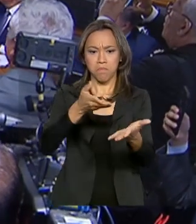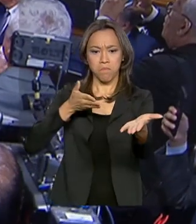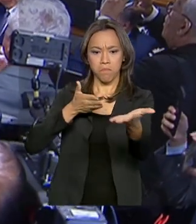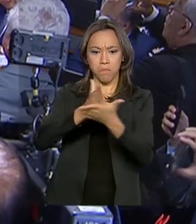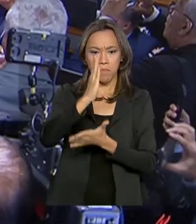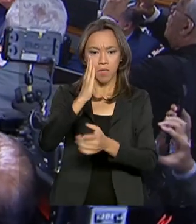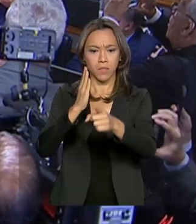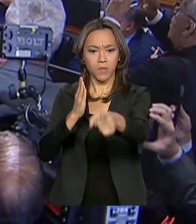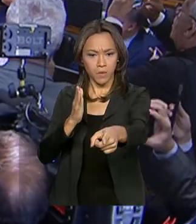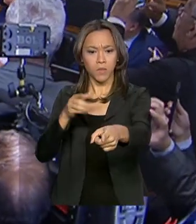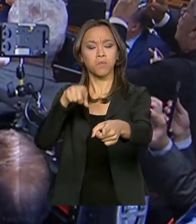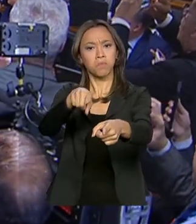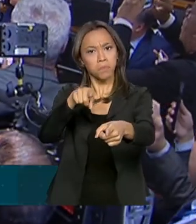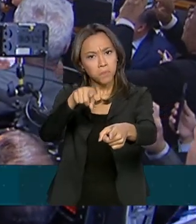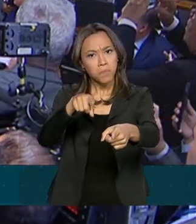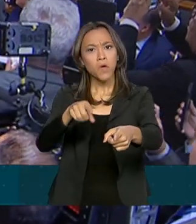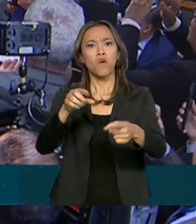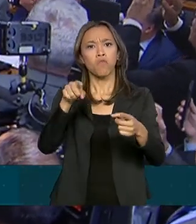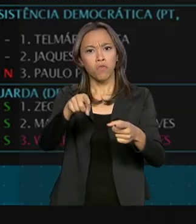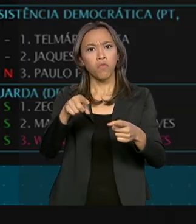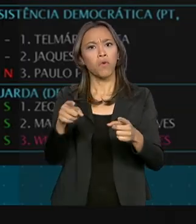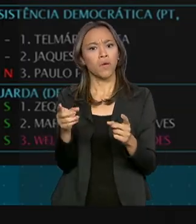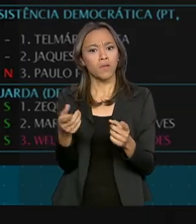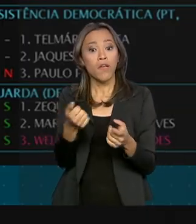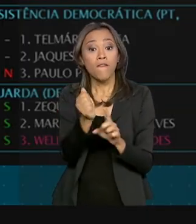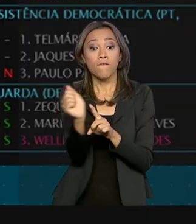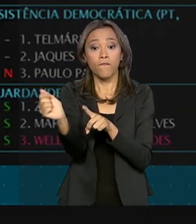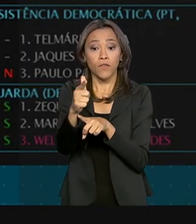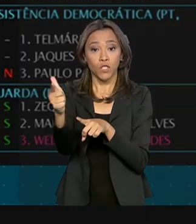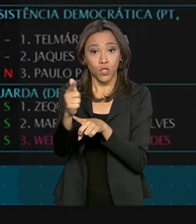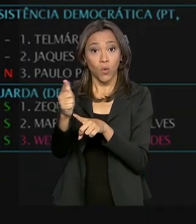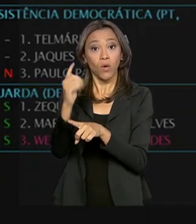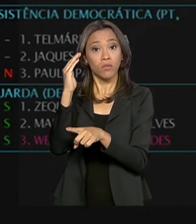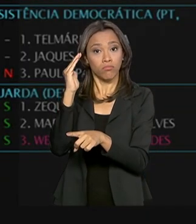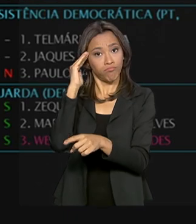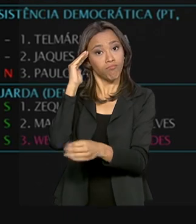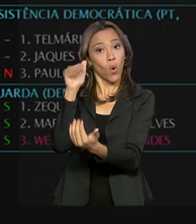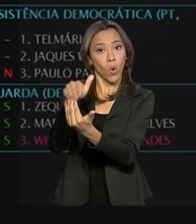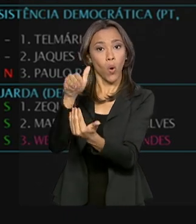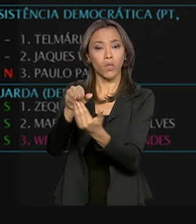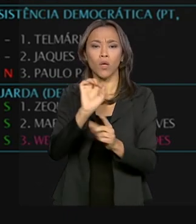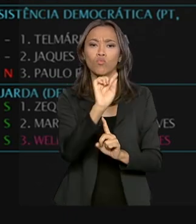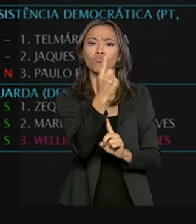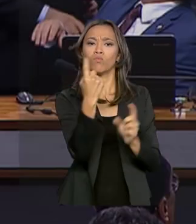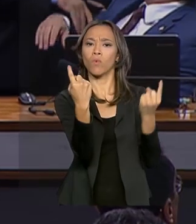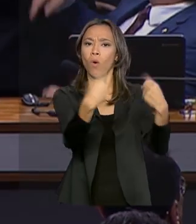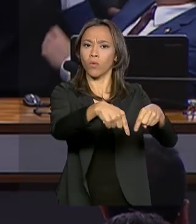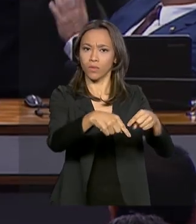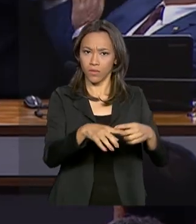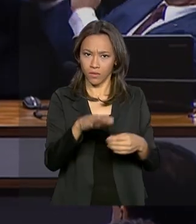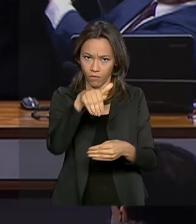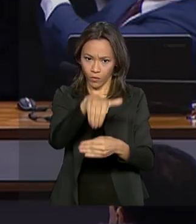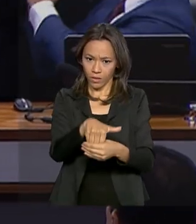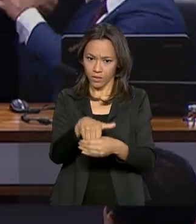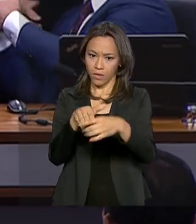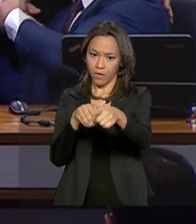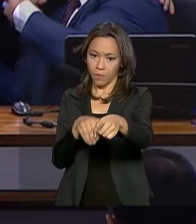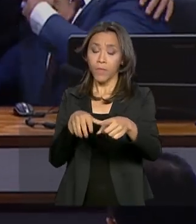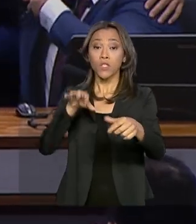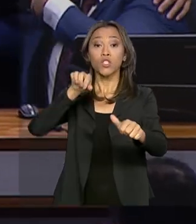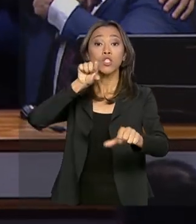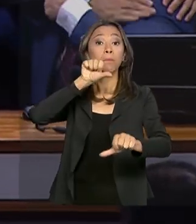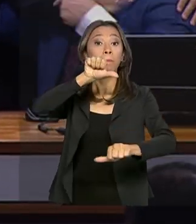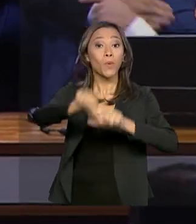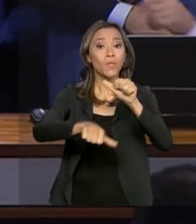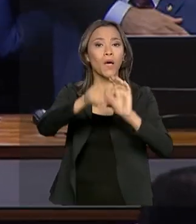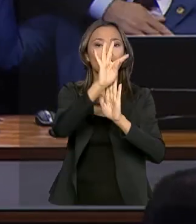A aprovação foi com placar folgado, 22 votos a favor e apenas um contrário. Na tentativa de alterar o